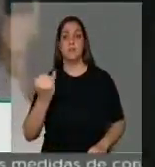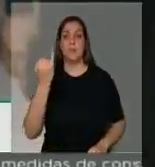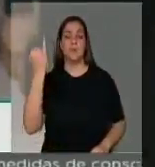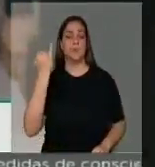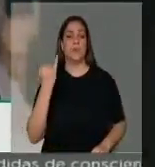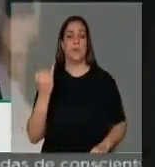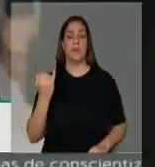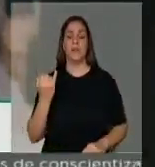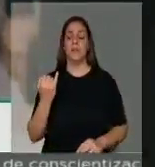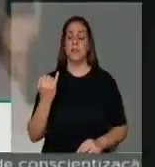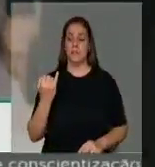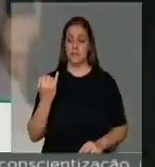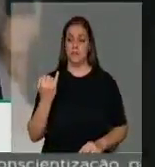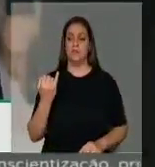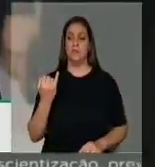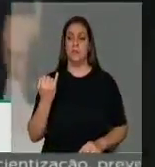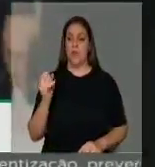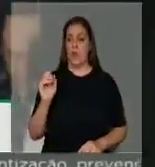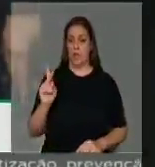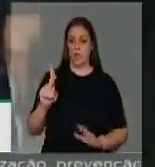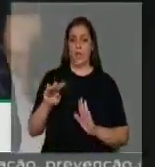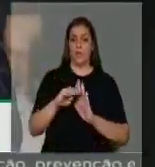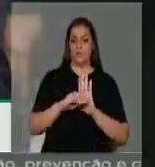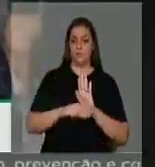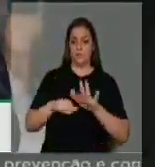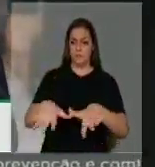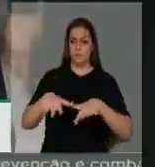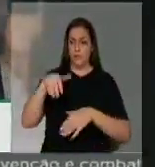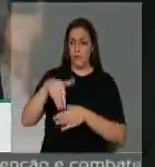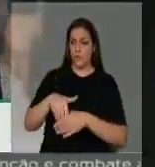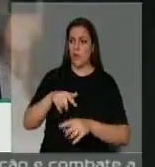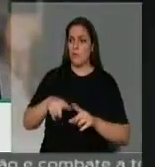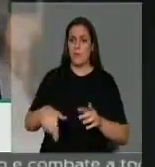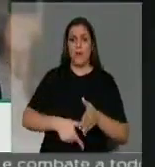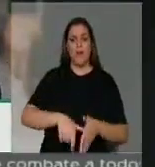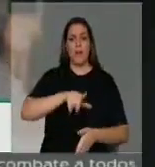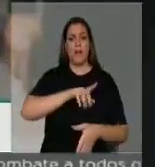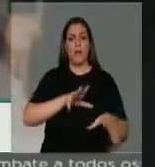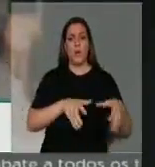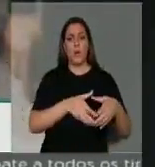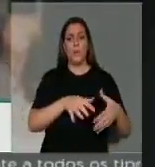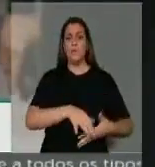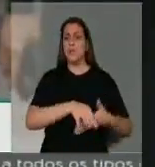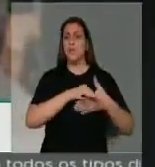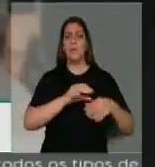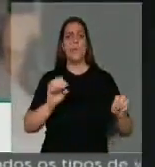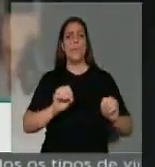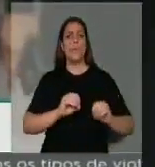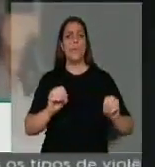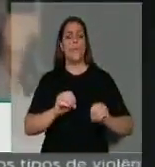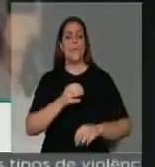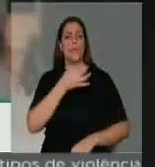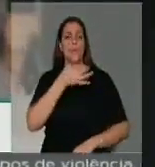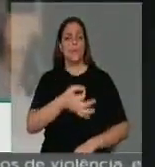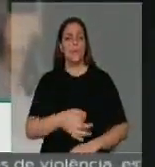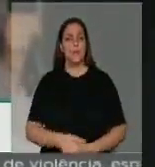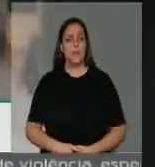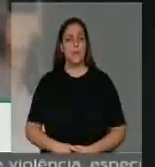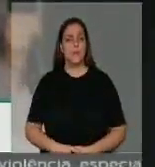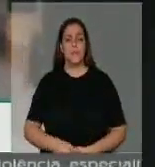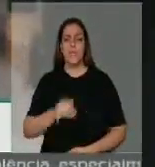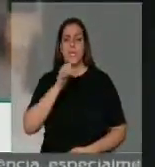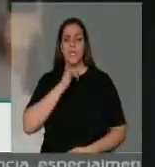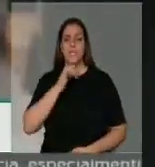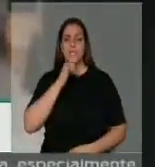avaliação prévia ou discussão prévia do Colégio de Líderes. Por exemplo, nos itens que estão na pauta hoje,